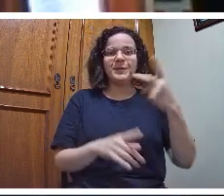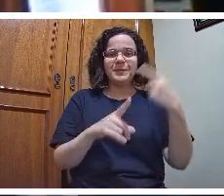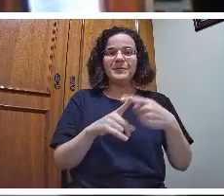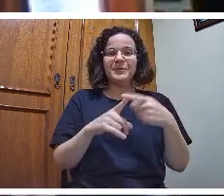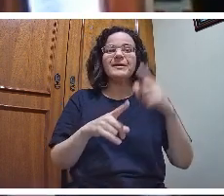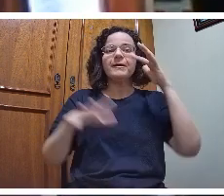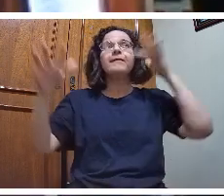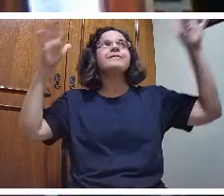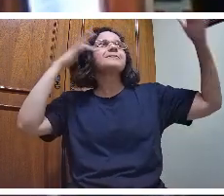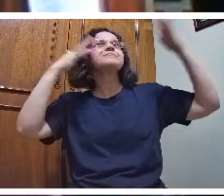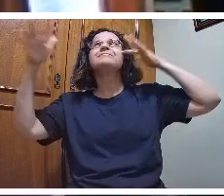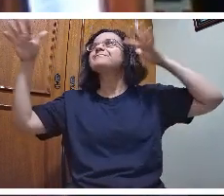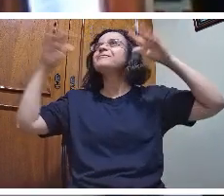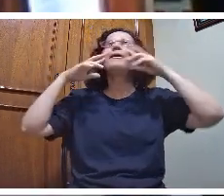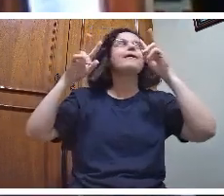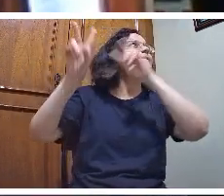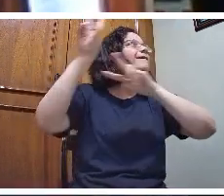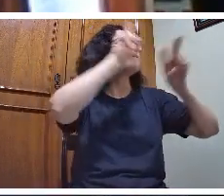possam existir.